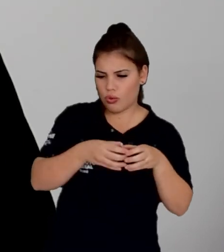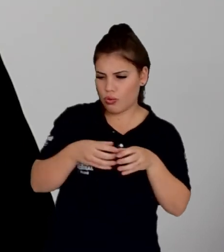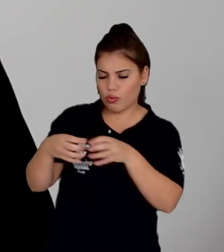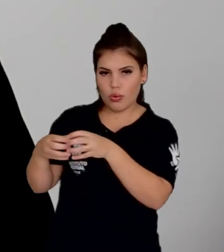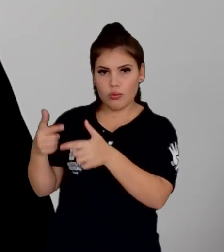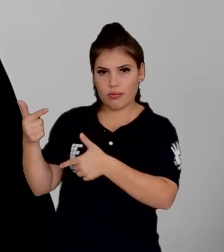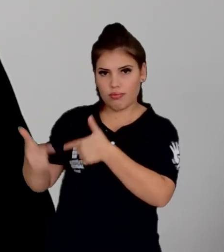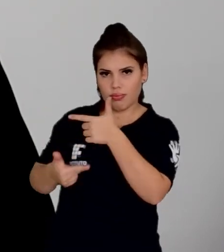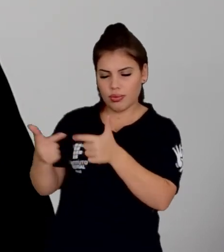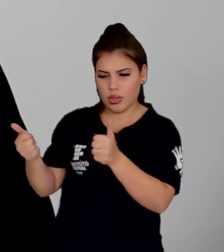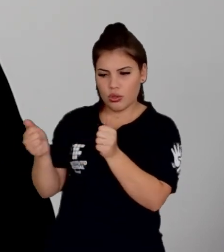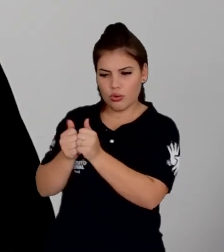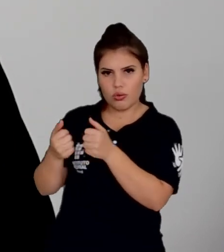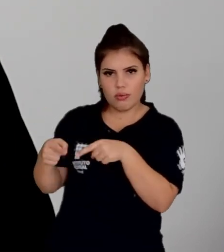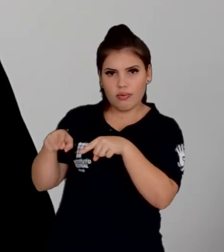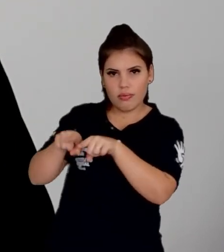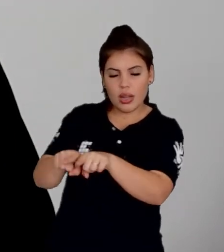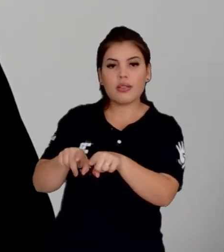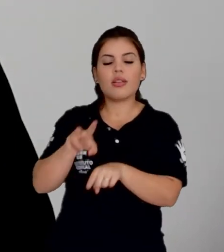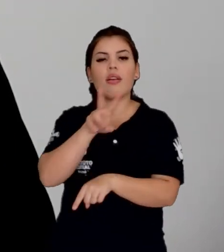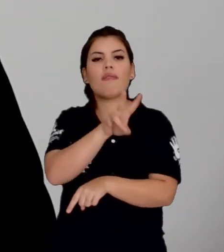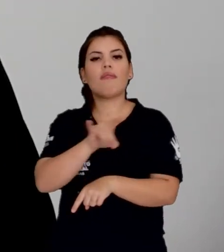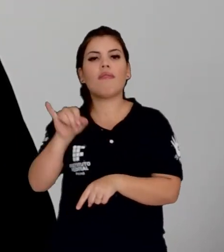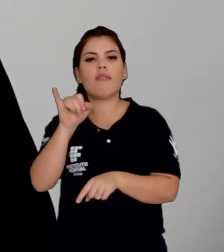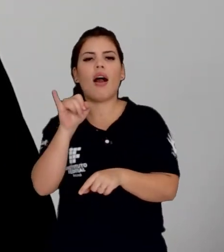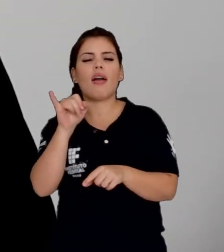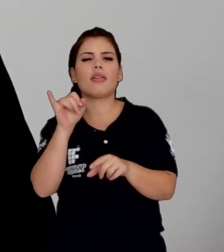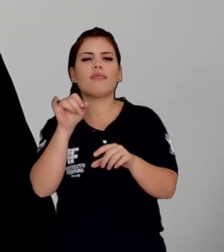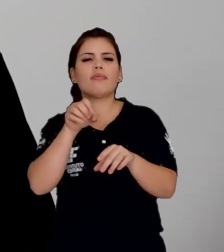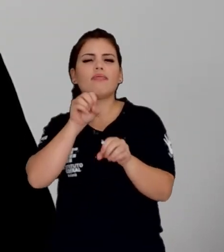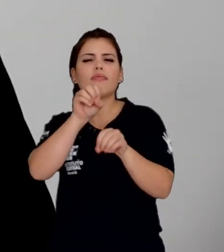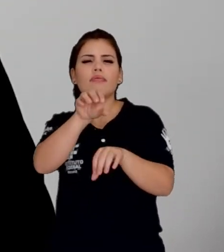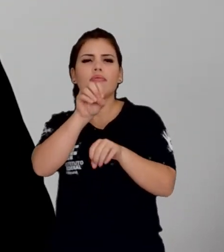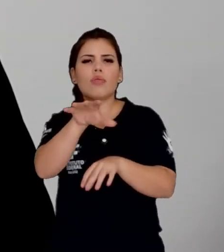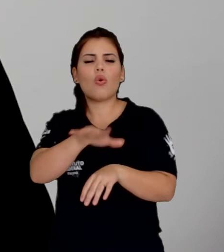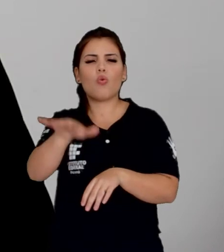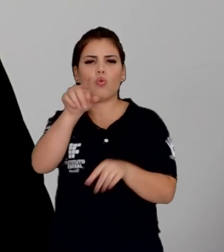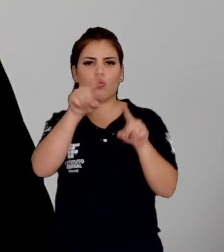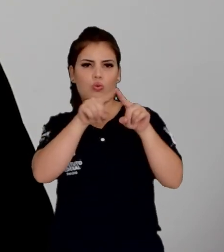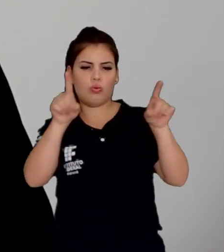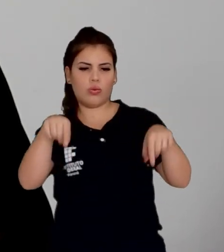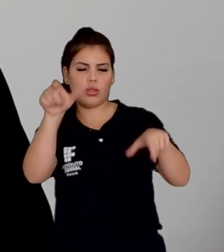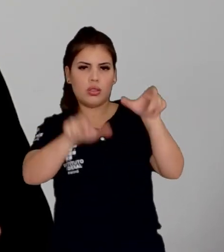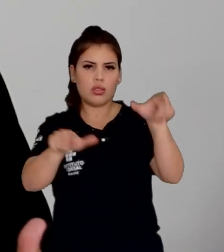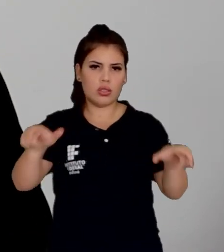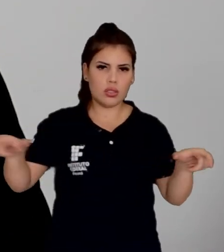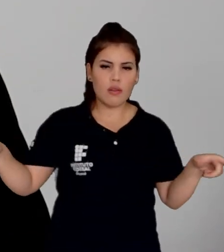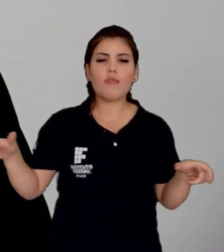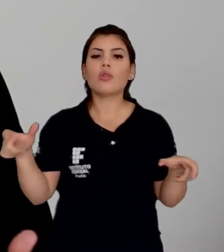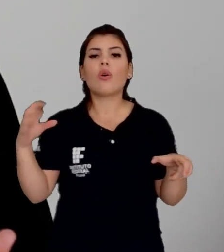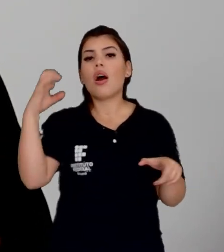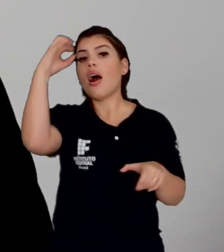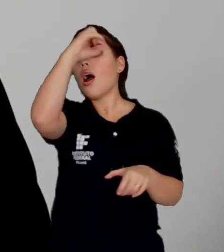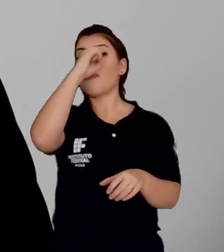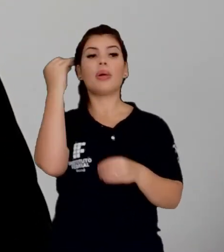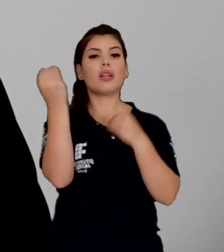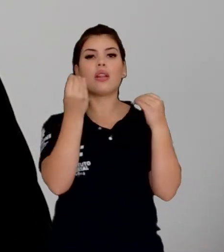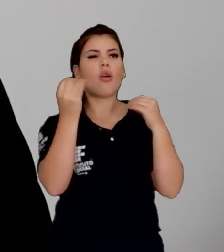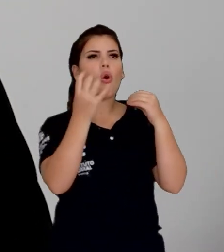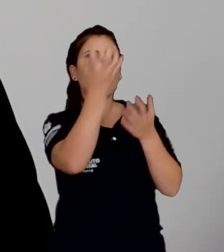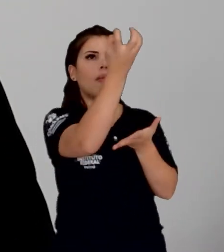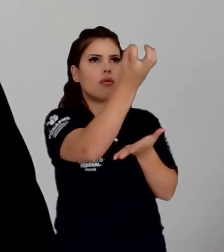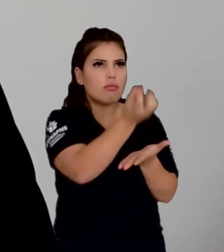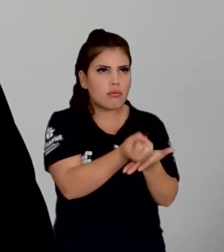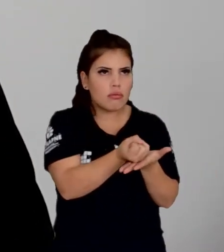possa levar as informações de forma bastante detalhada, para que os servidores possam ter um documento, um manual, com passo a passo, de como